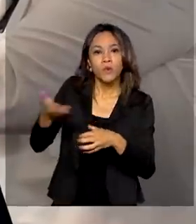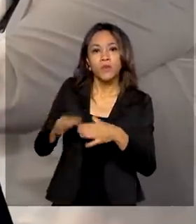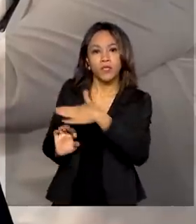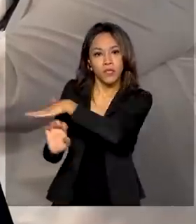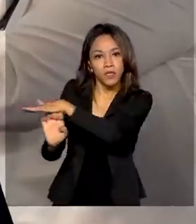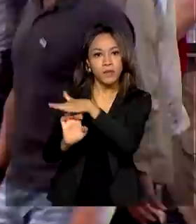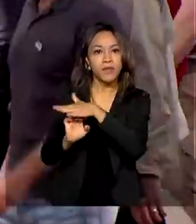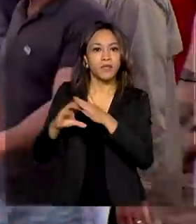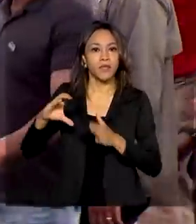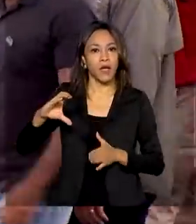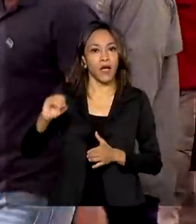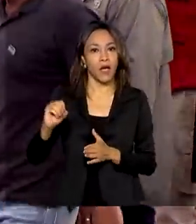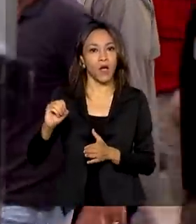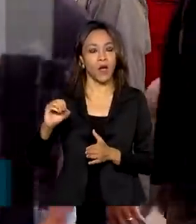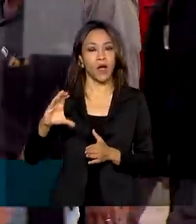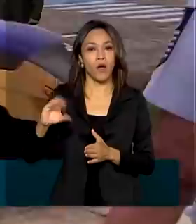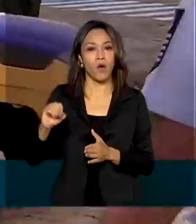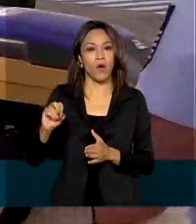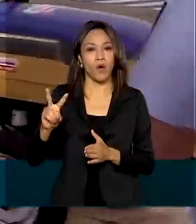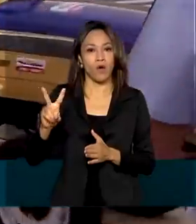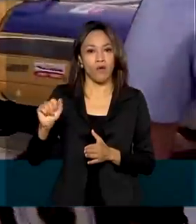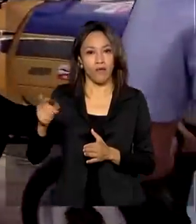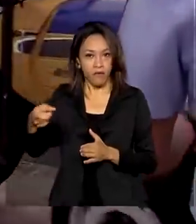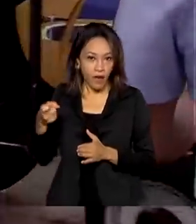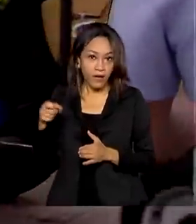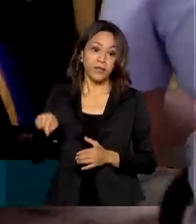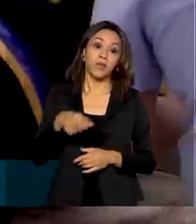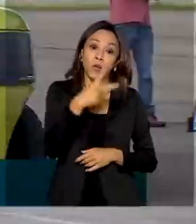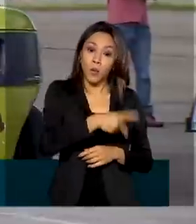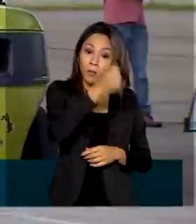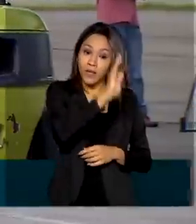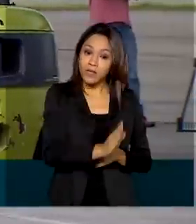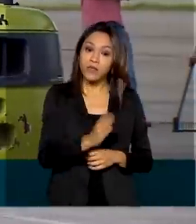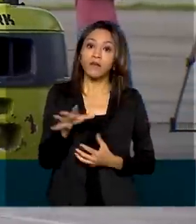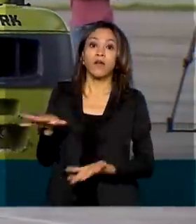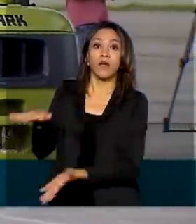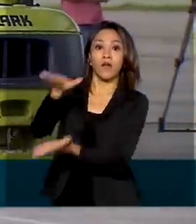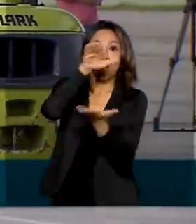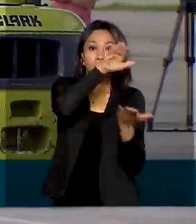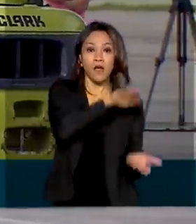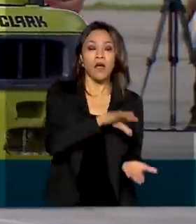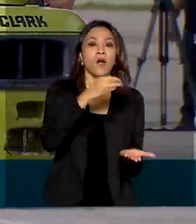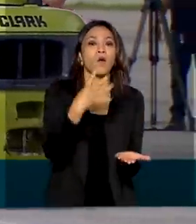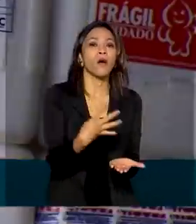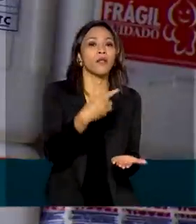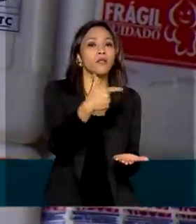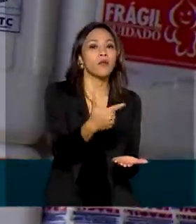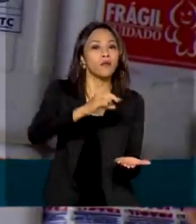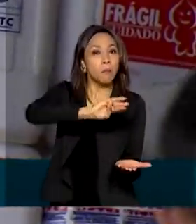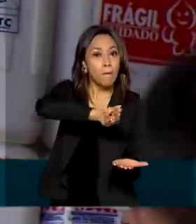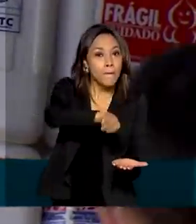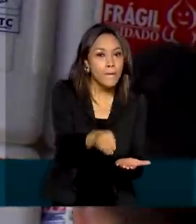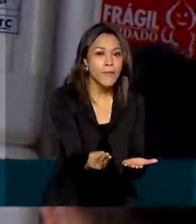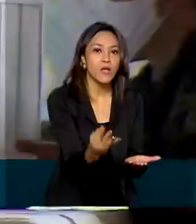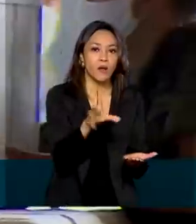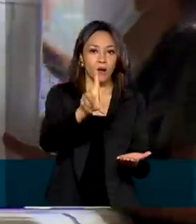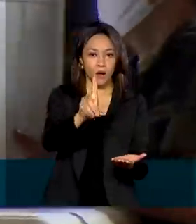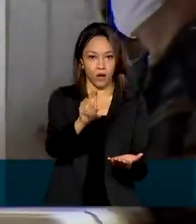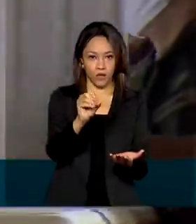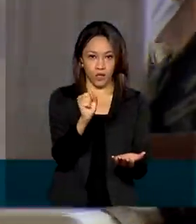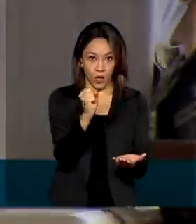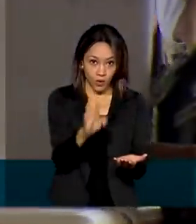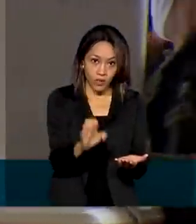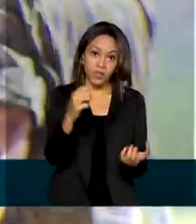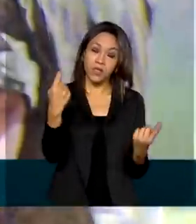sancionada pelo presidente Jair Bolsonaro, o Brasil deve receber mais 42 milhões de doses da vacina contra a covid